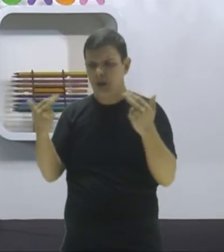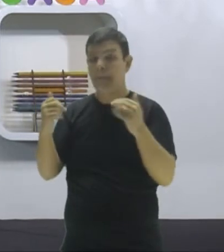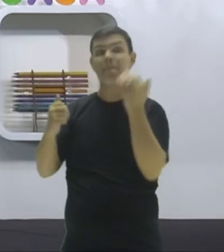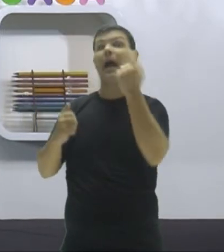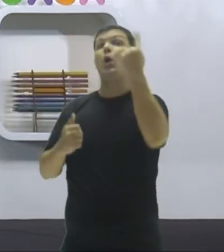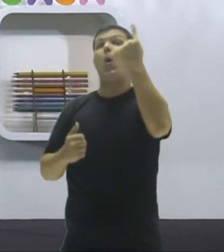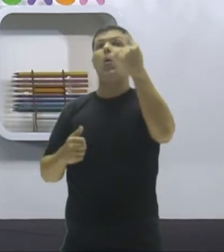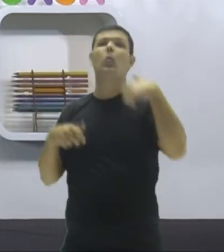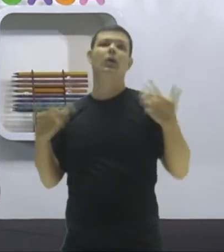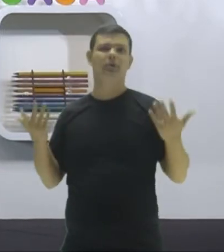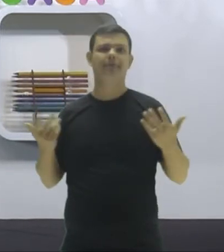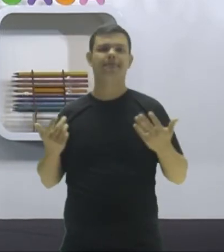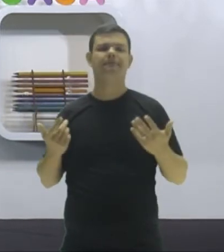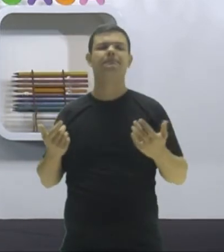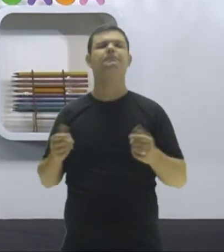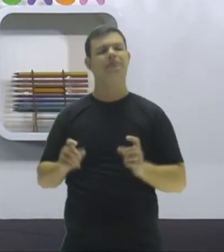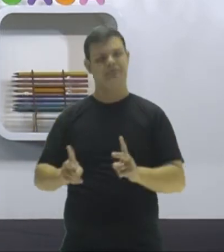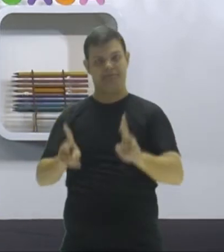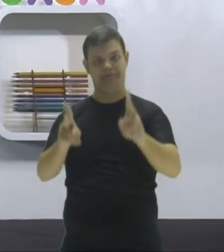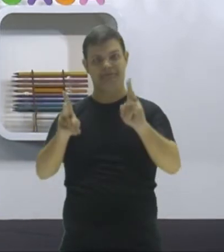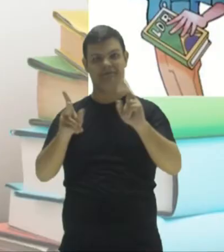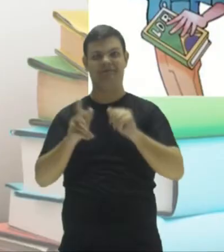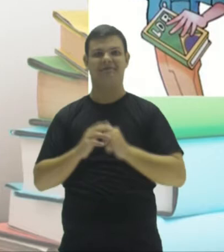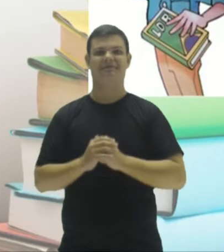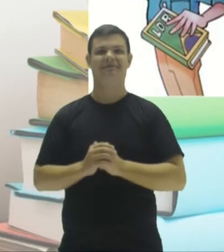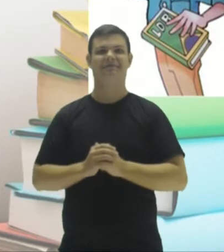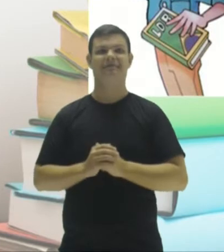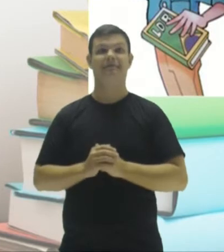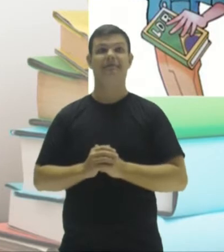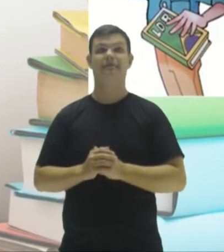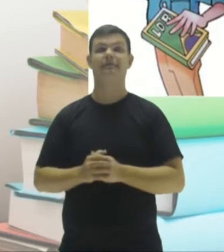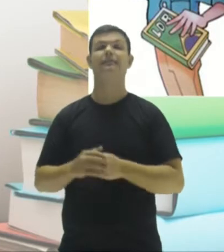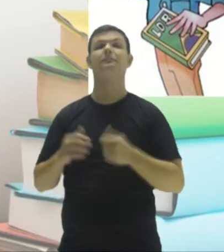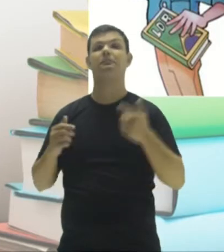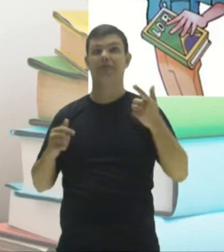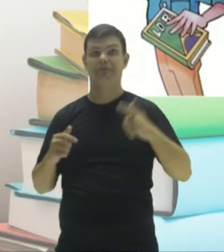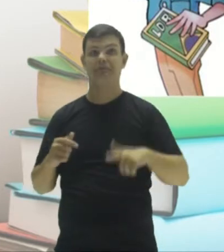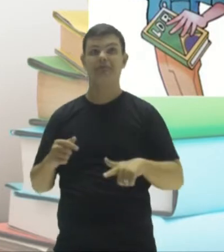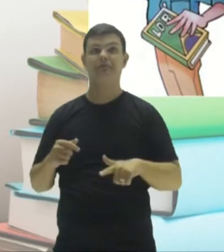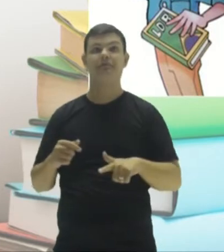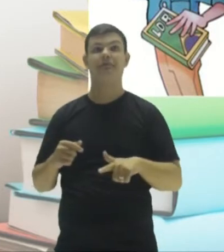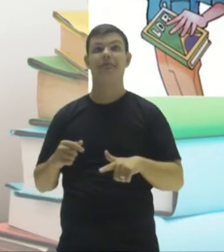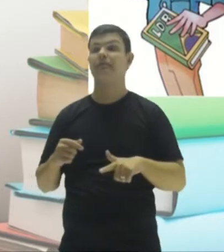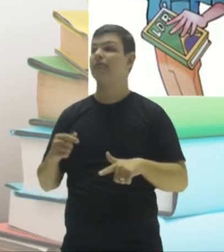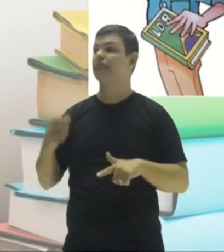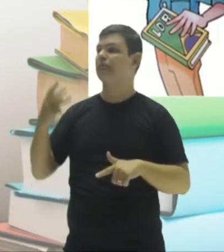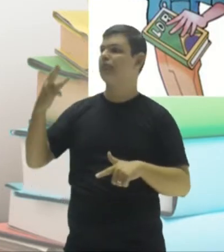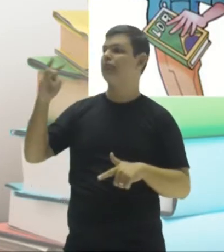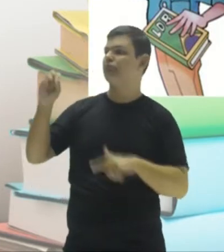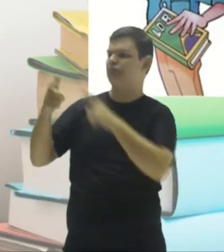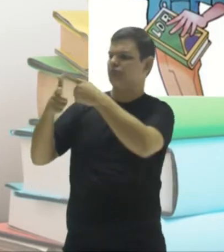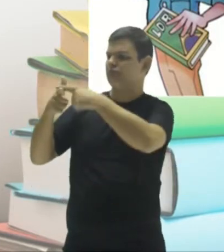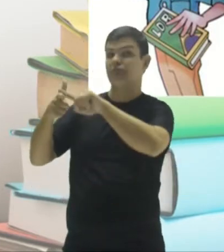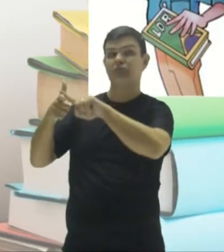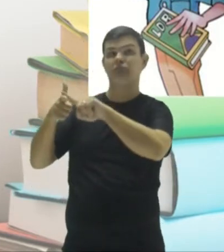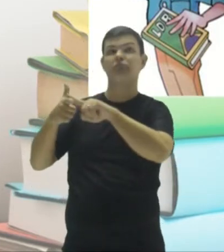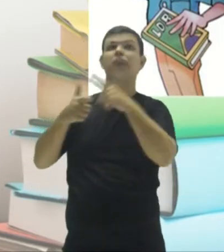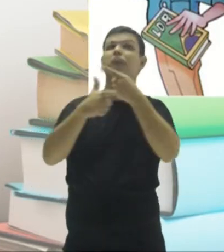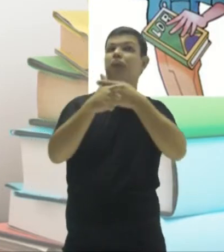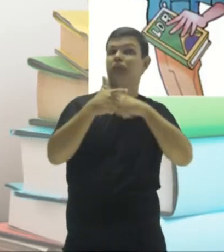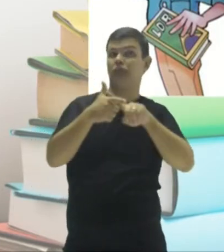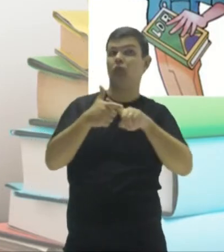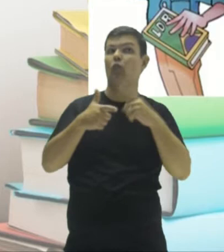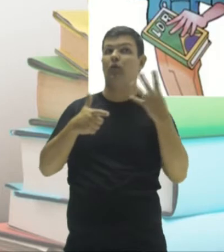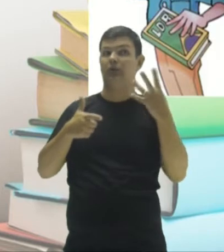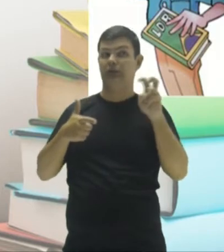tá ok? Mas vamos dar continuidade aí, olha. Aqui, por exemplo, divisores de trinta, divisores de quarenta e cinco.